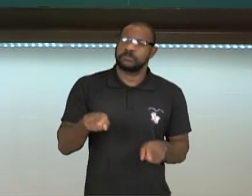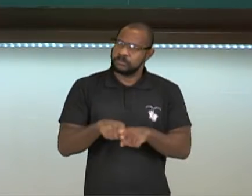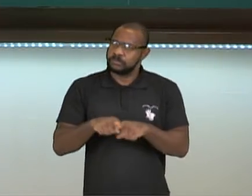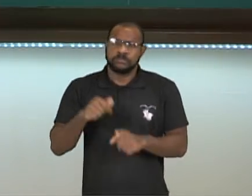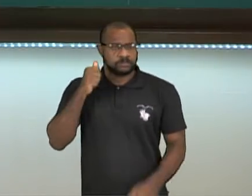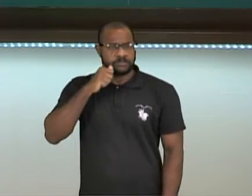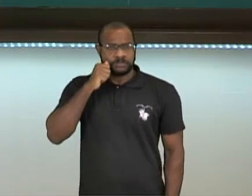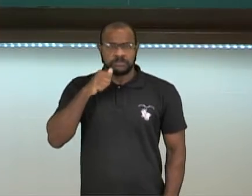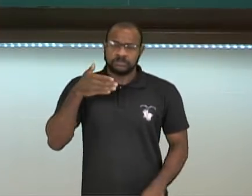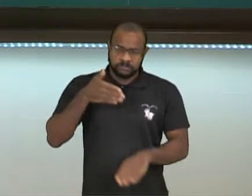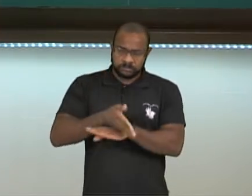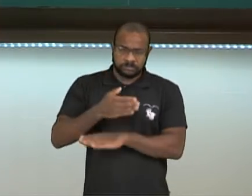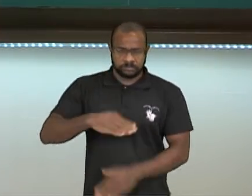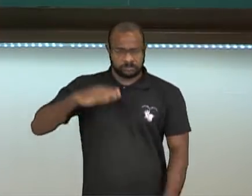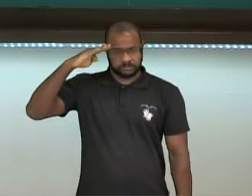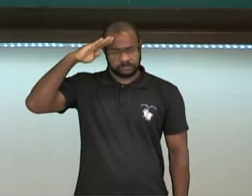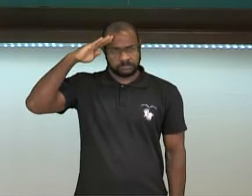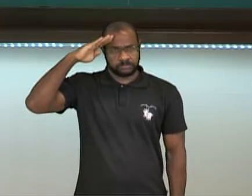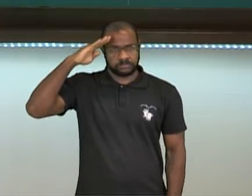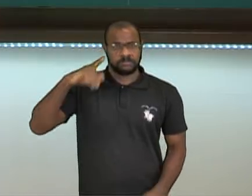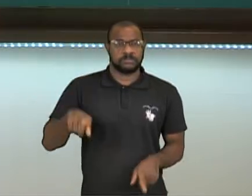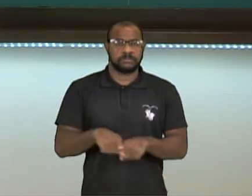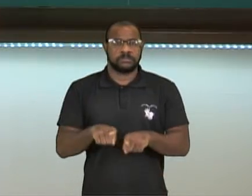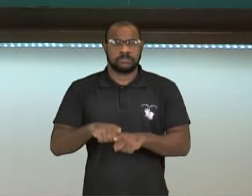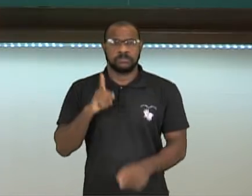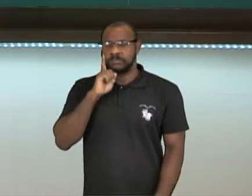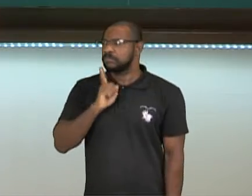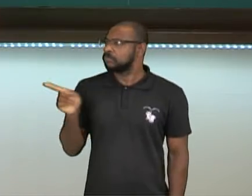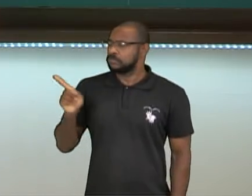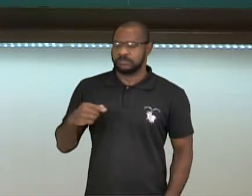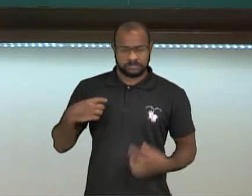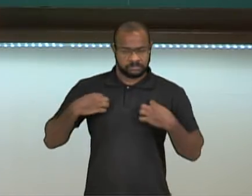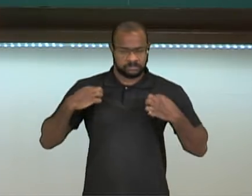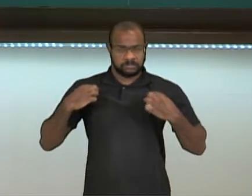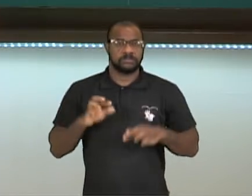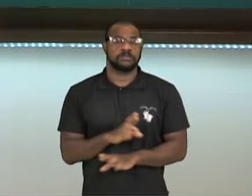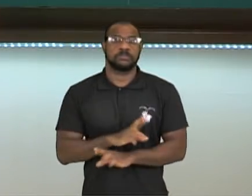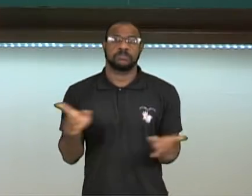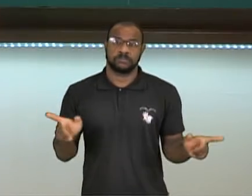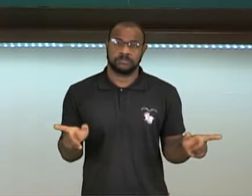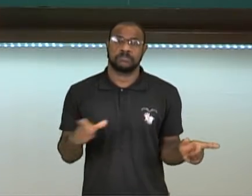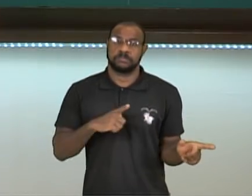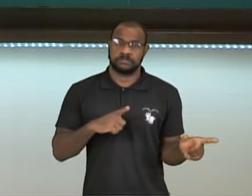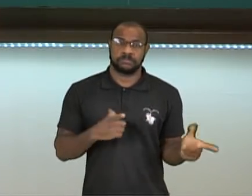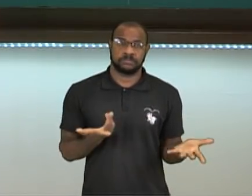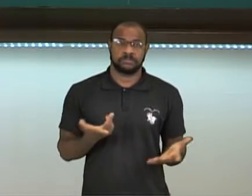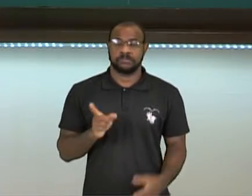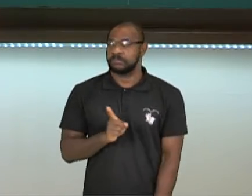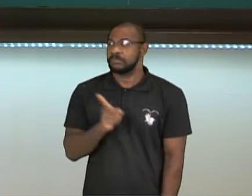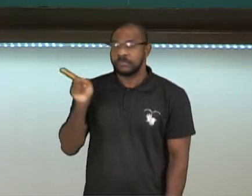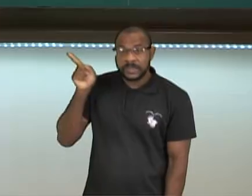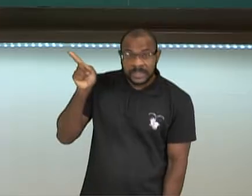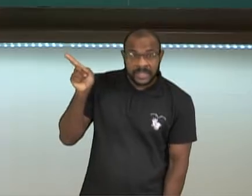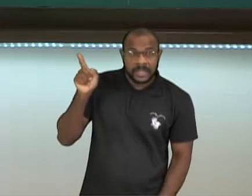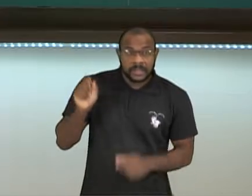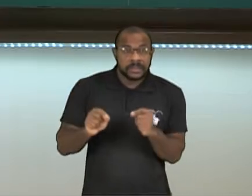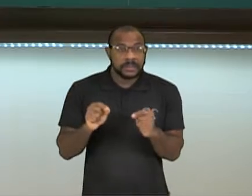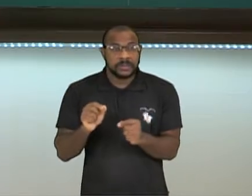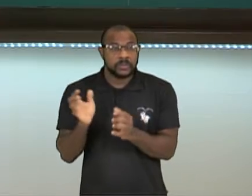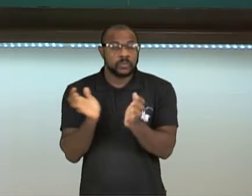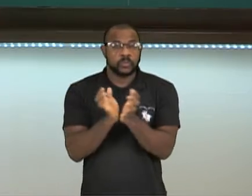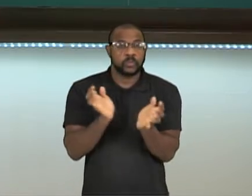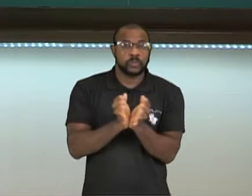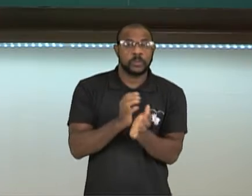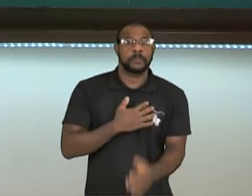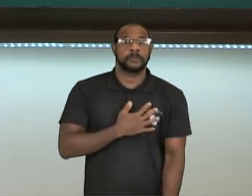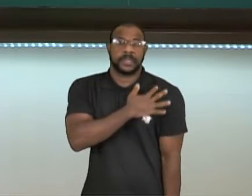até as meninas tinham que se vestir de maneira diferente por causa das FARCs? Ai, verdade, tinham. E ali, eles são um grupo paramilitar,